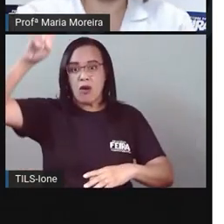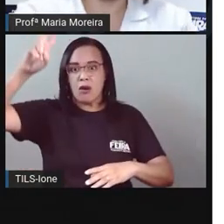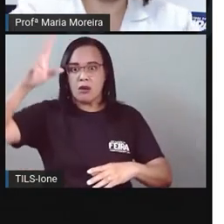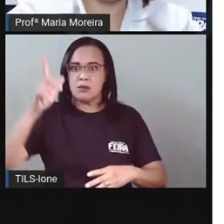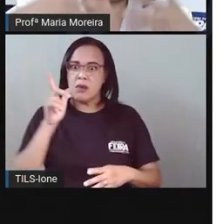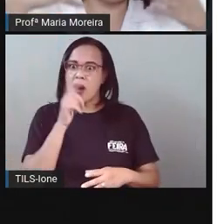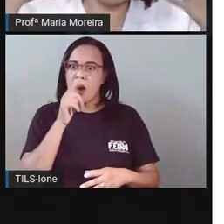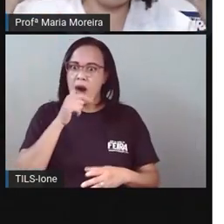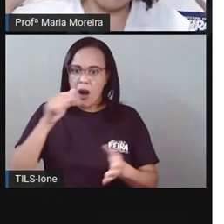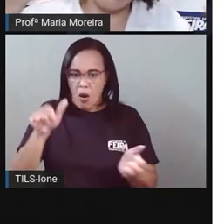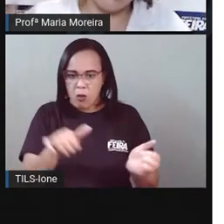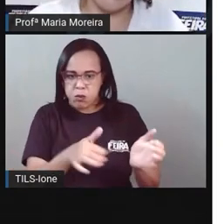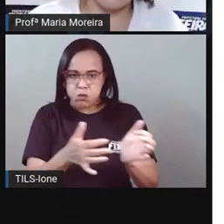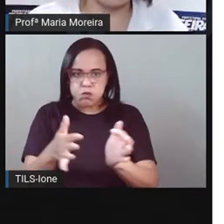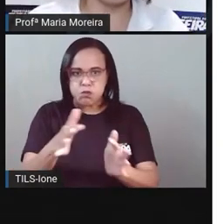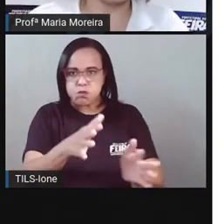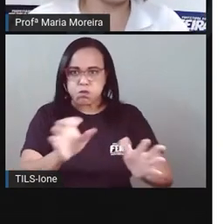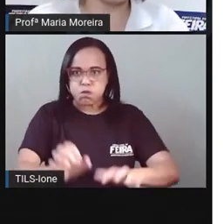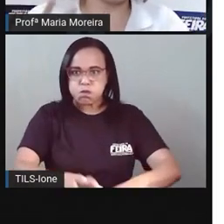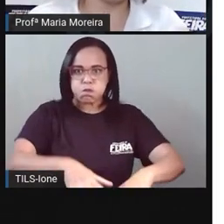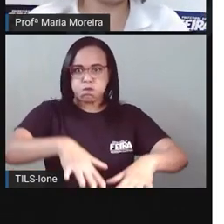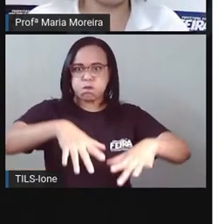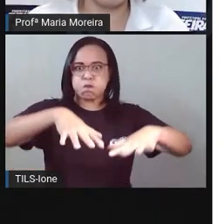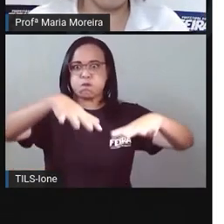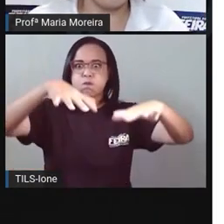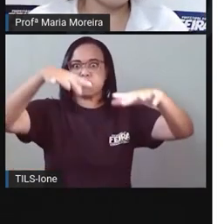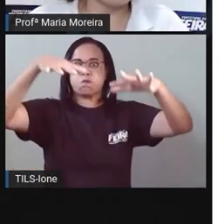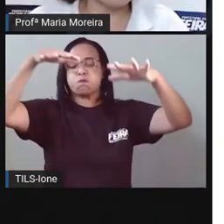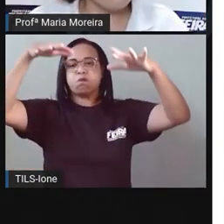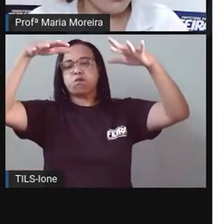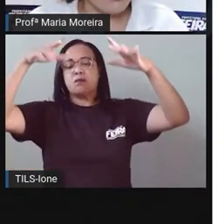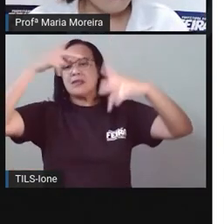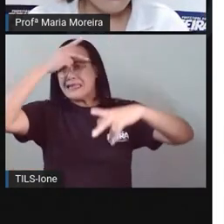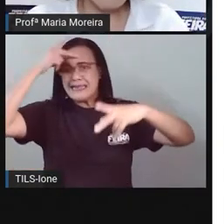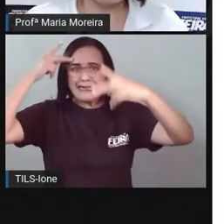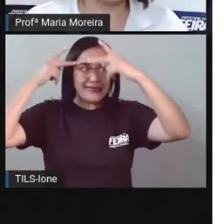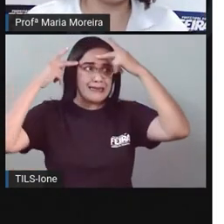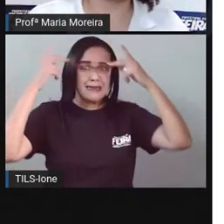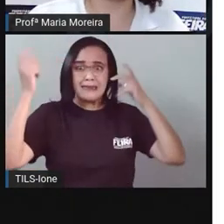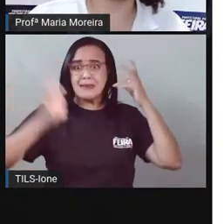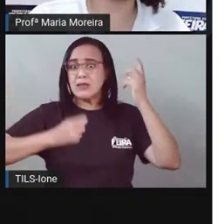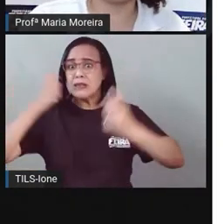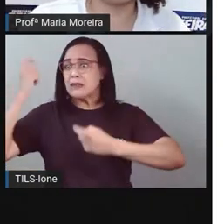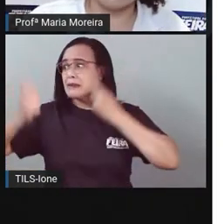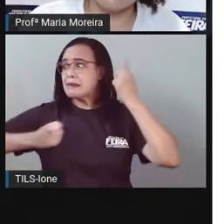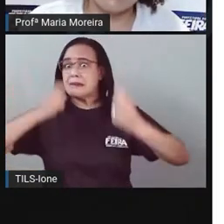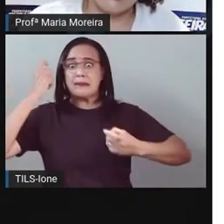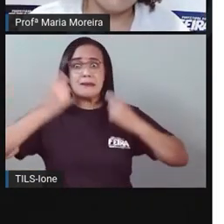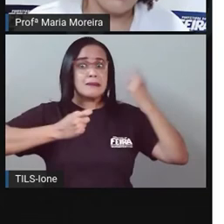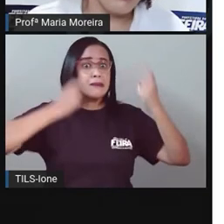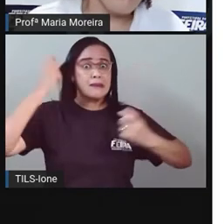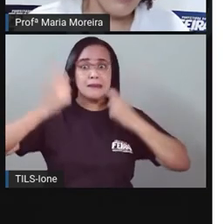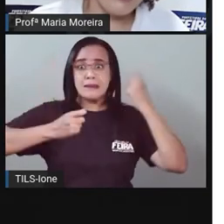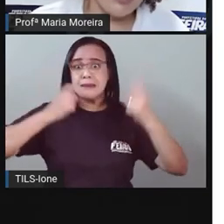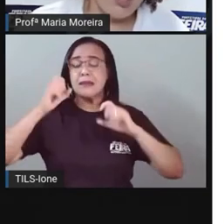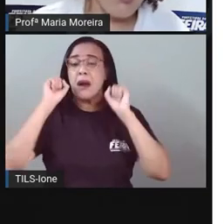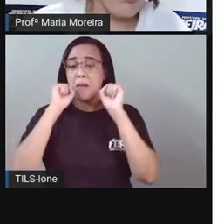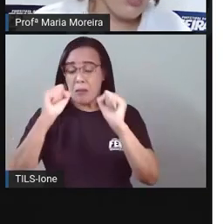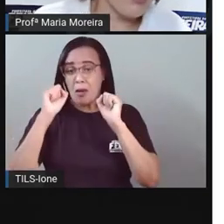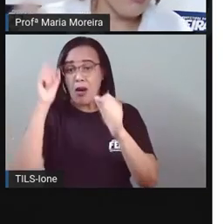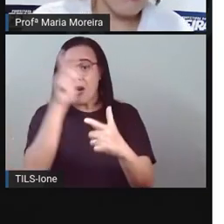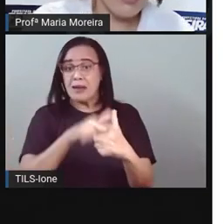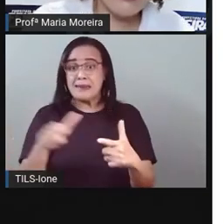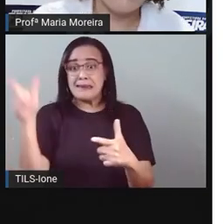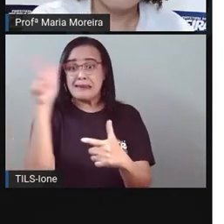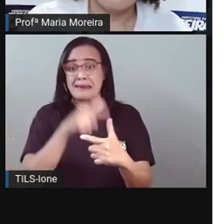E aí com esse Transbordar Aí as pessoas Ficam muito Preocupadas Por que? Porque pode causar Acidentes Para quem passa Na rua